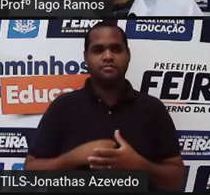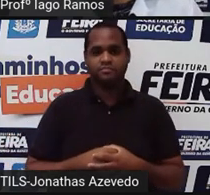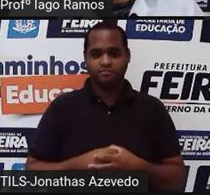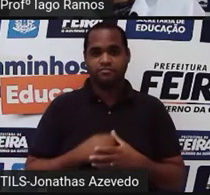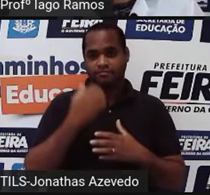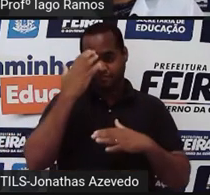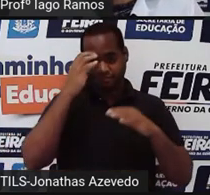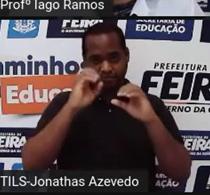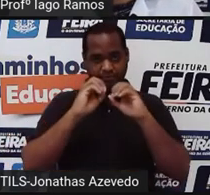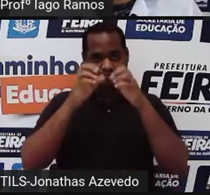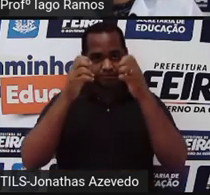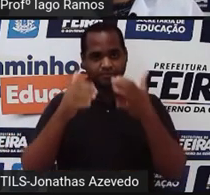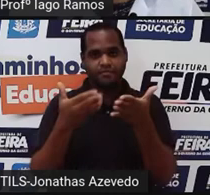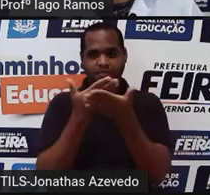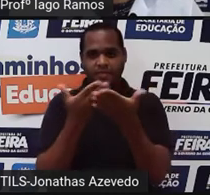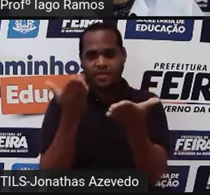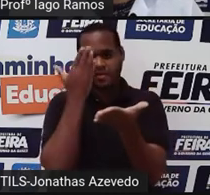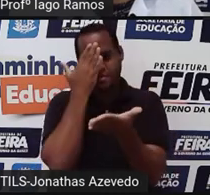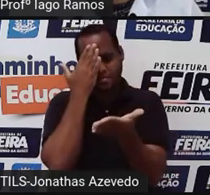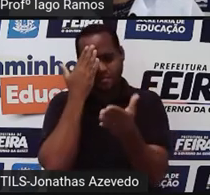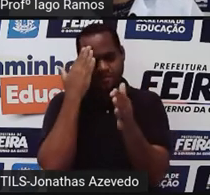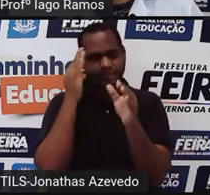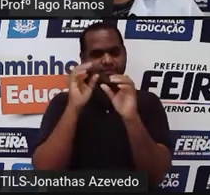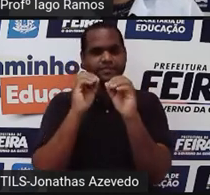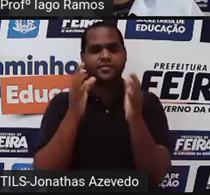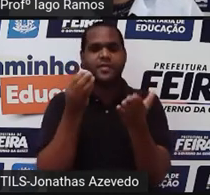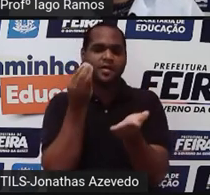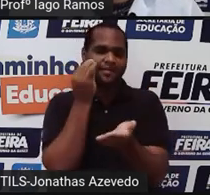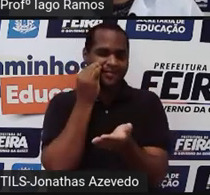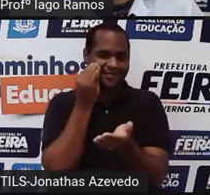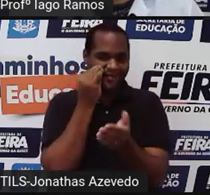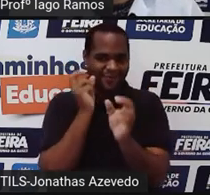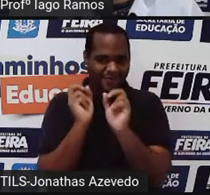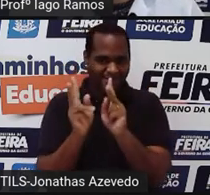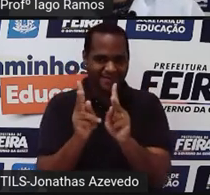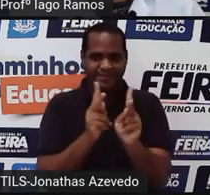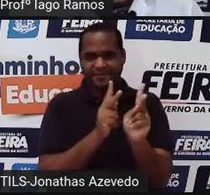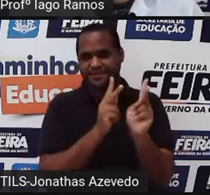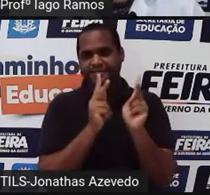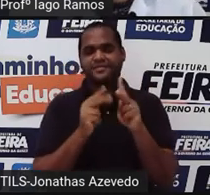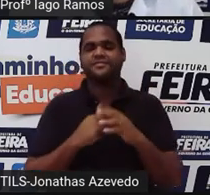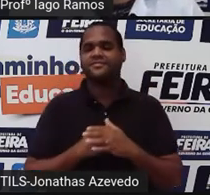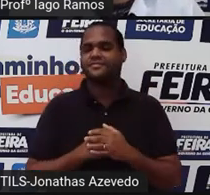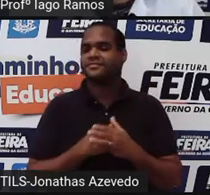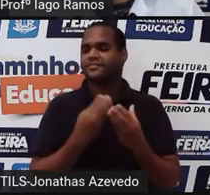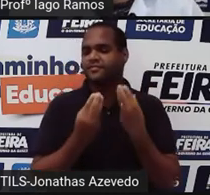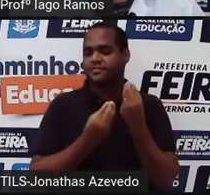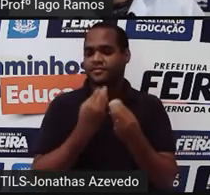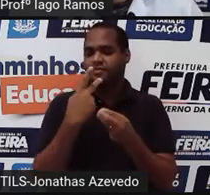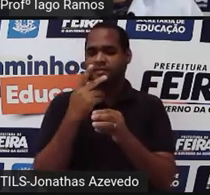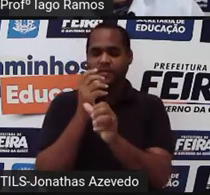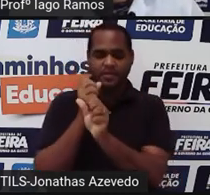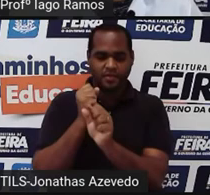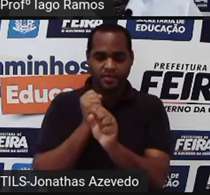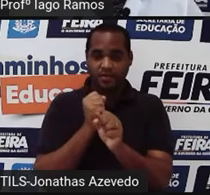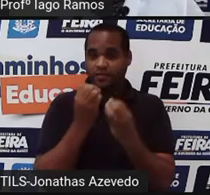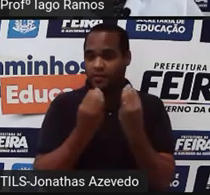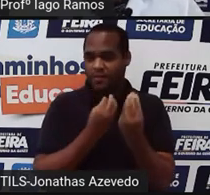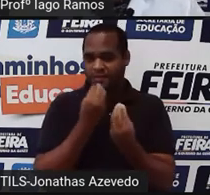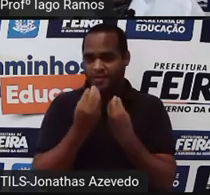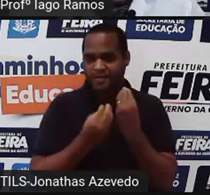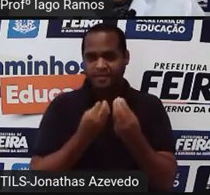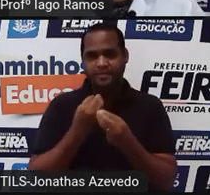mais claro, só pra saber se você entendeu, a gente vai testar, tá? Como calcular essas potências aqui, ó?